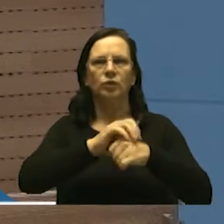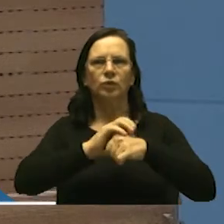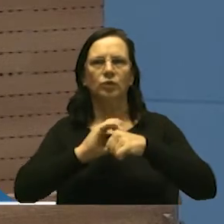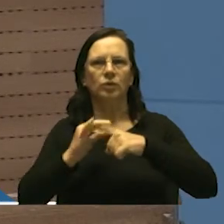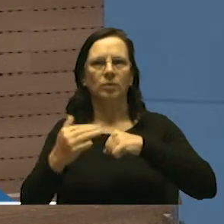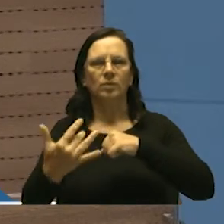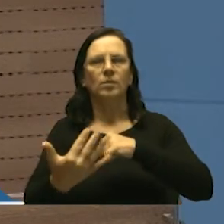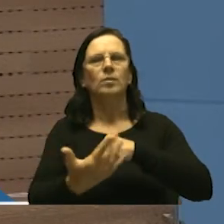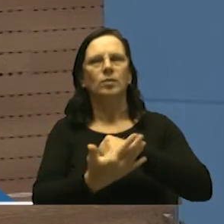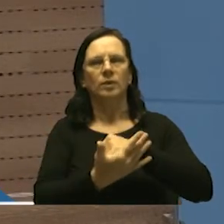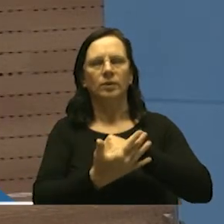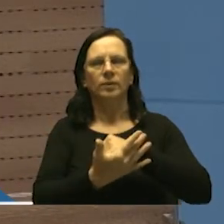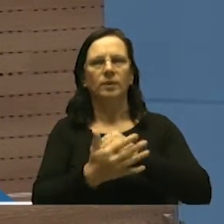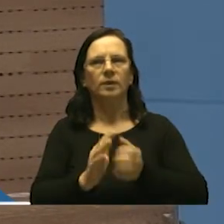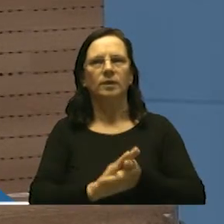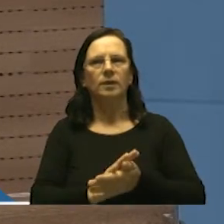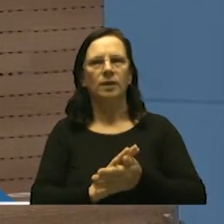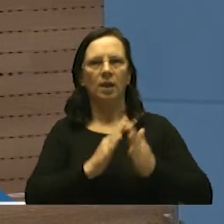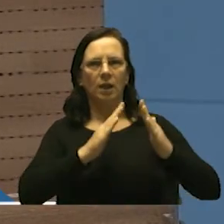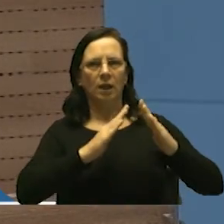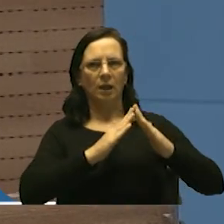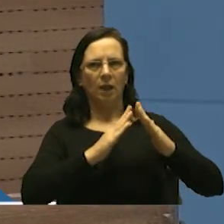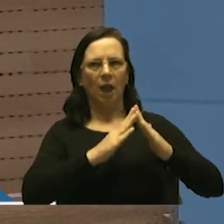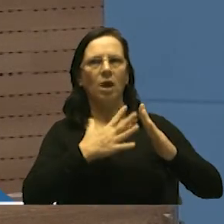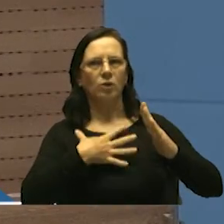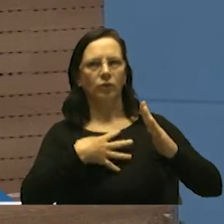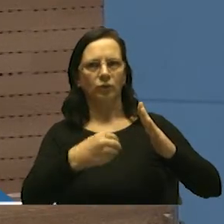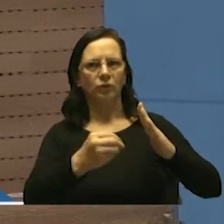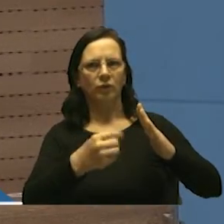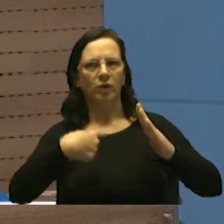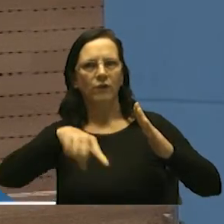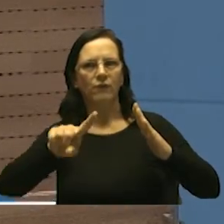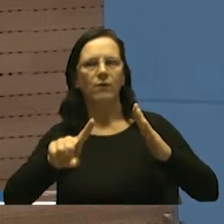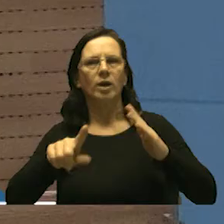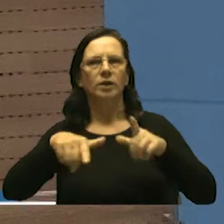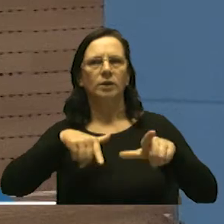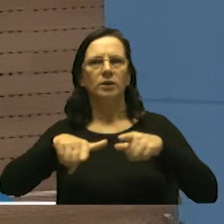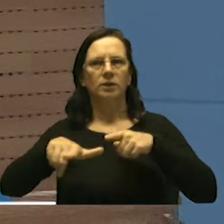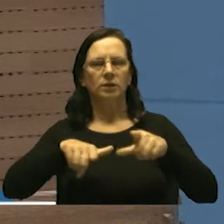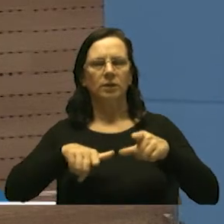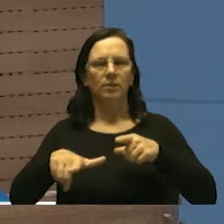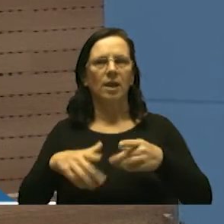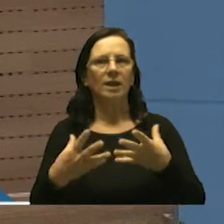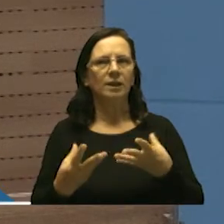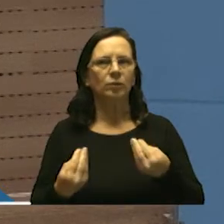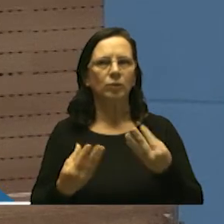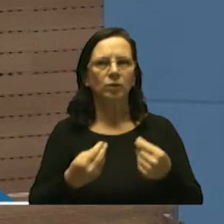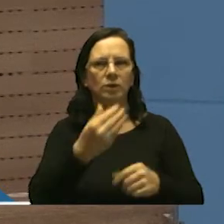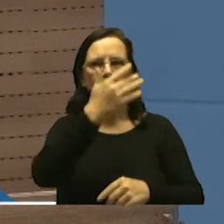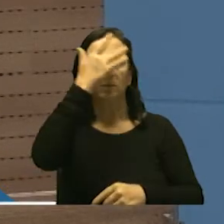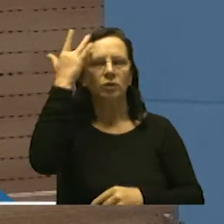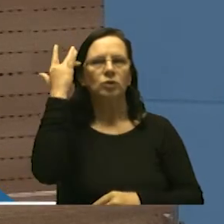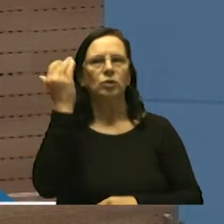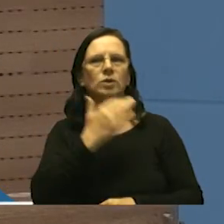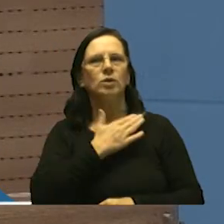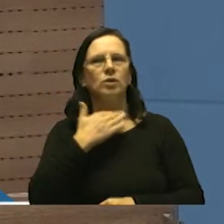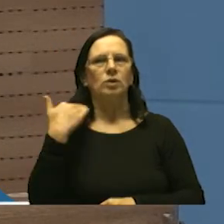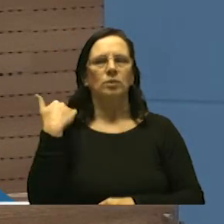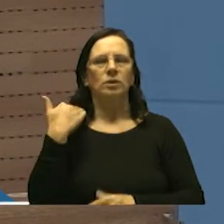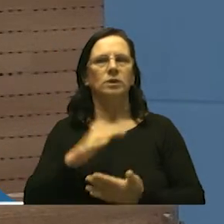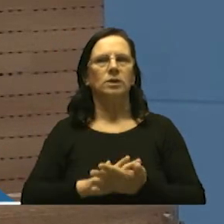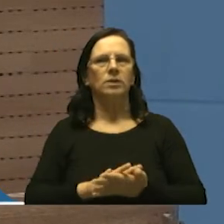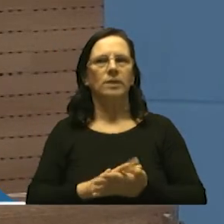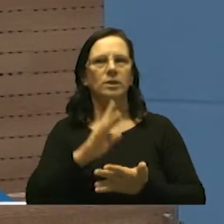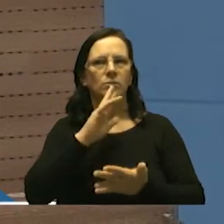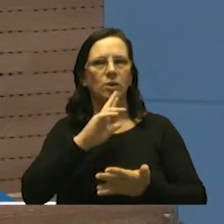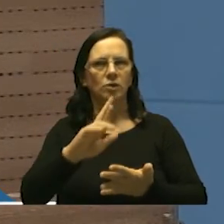totalidade quase sua totalidade tivemos muitas perdas mas se não fosse a resposta direta e